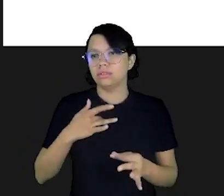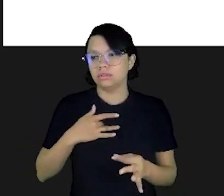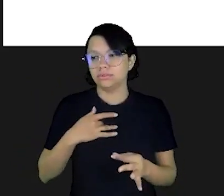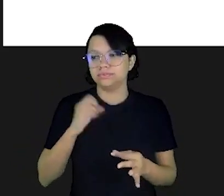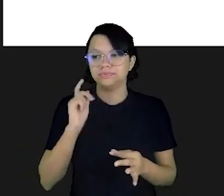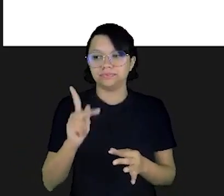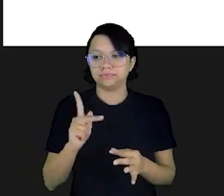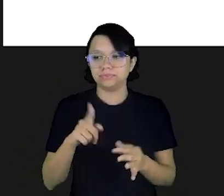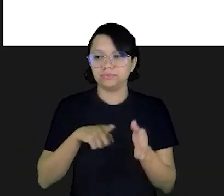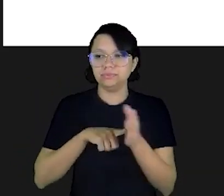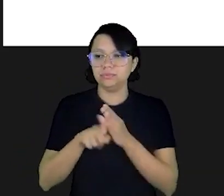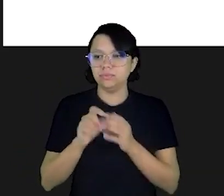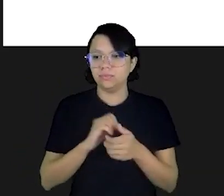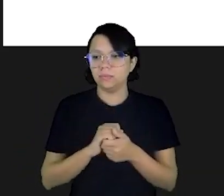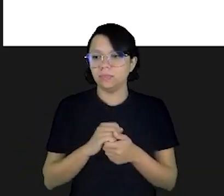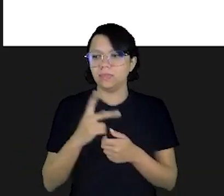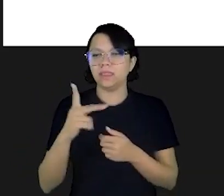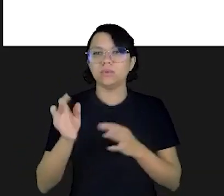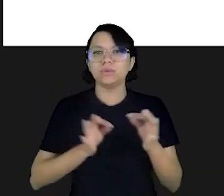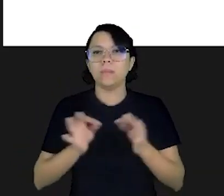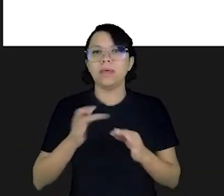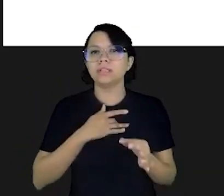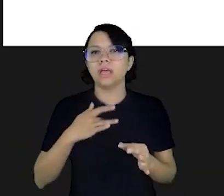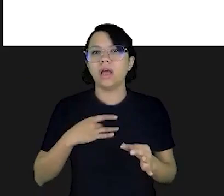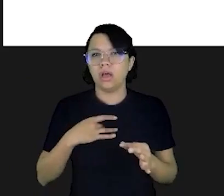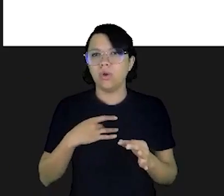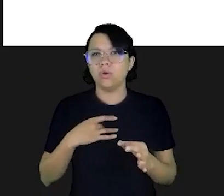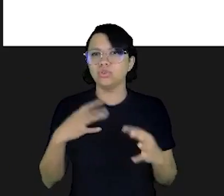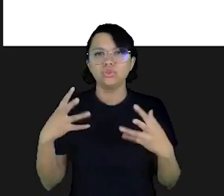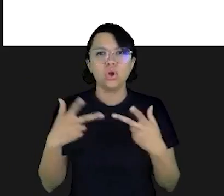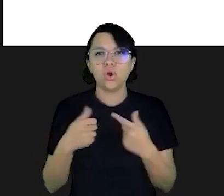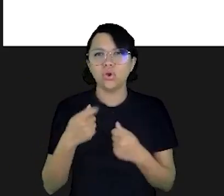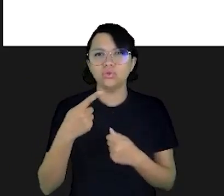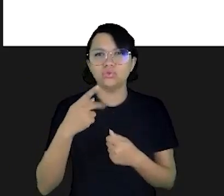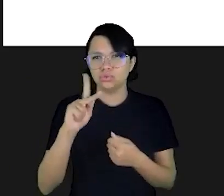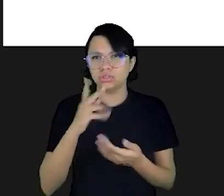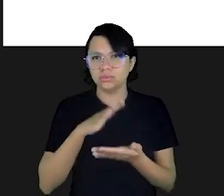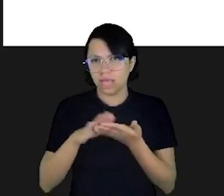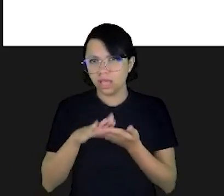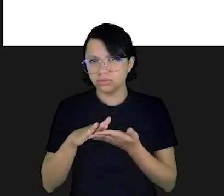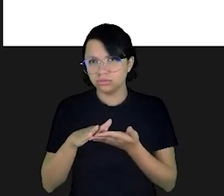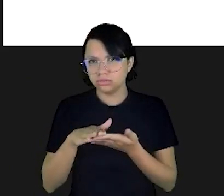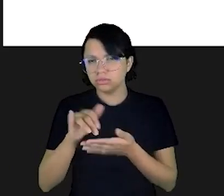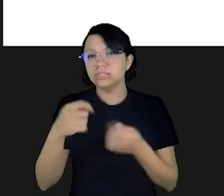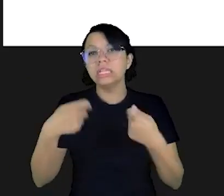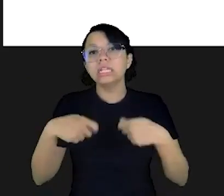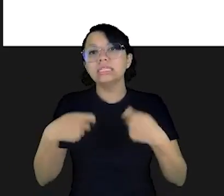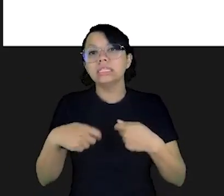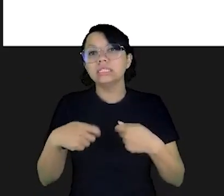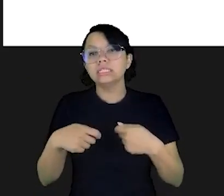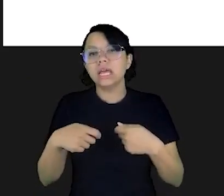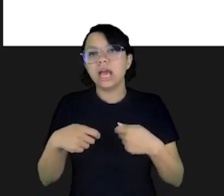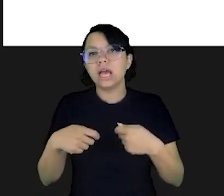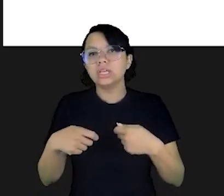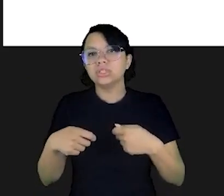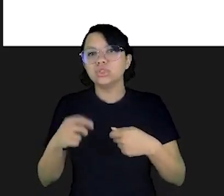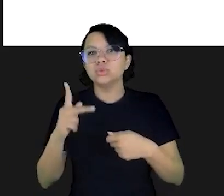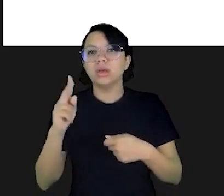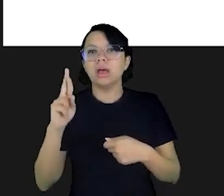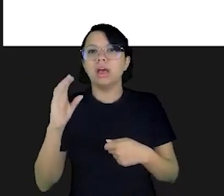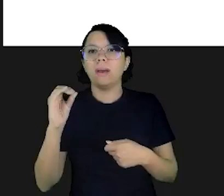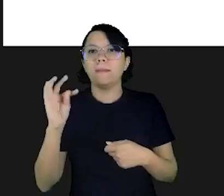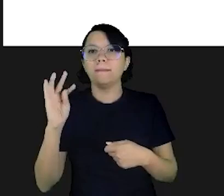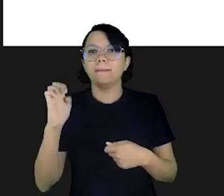ok. Aí eu pergunto a você, seu plano de saúde cobre todas as suas despesas? Se você tiver necessidade de uma prótese, por